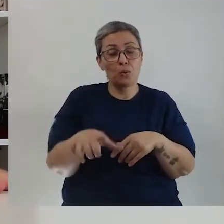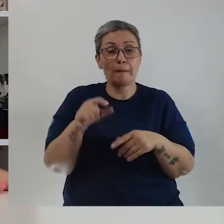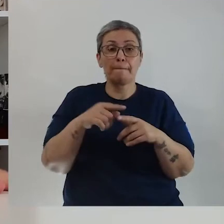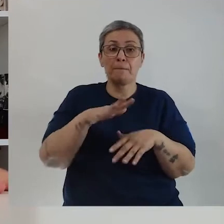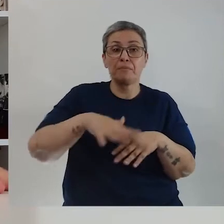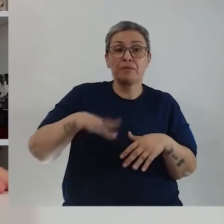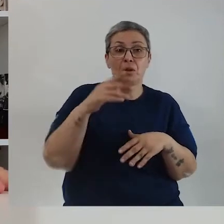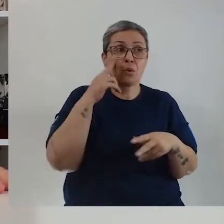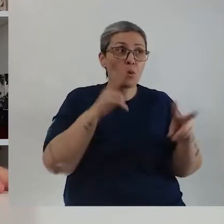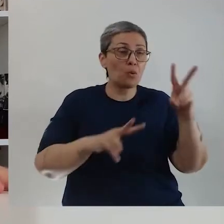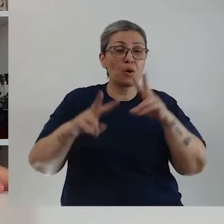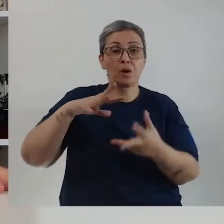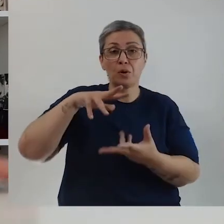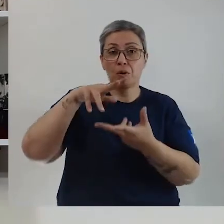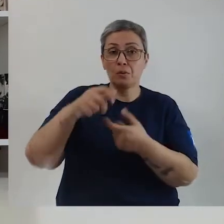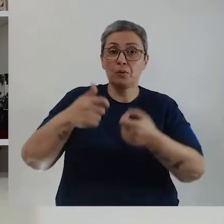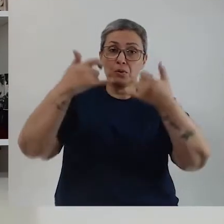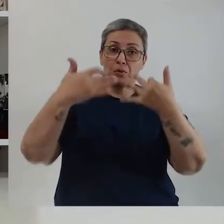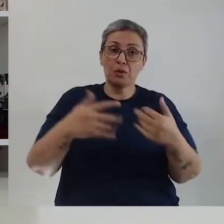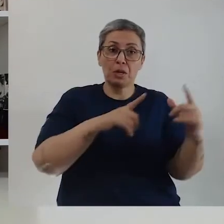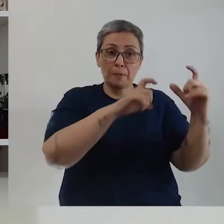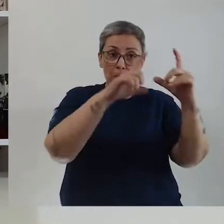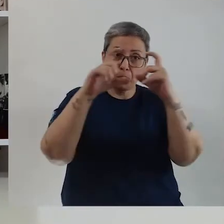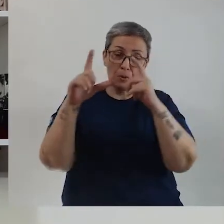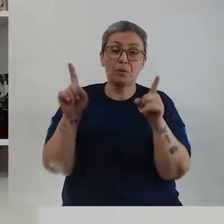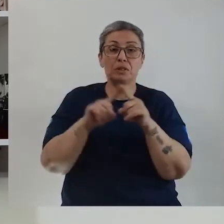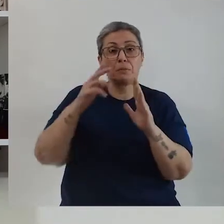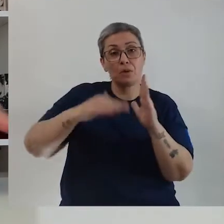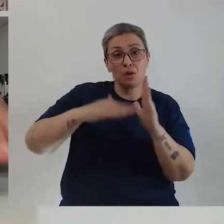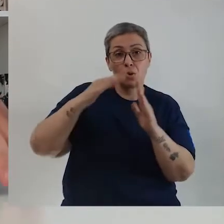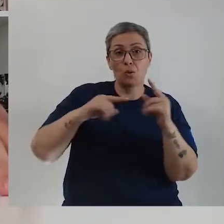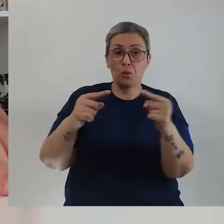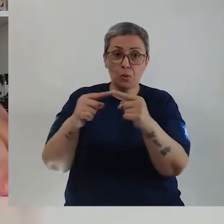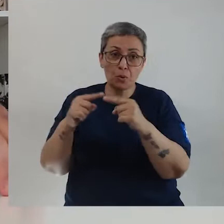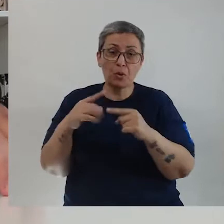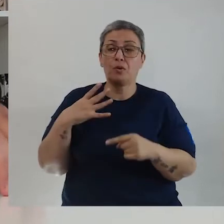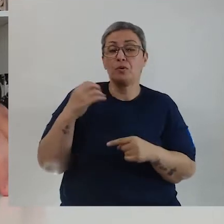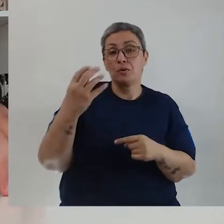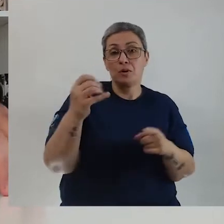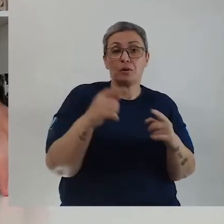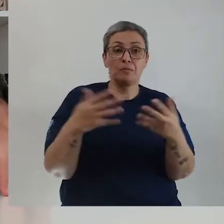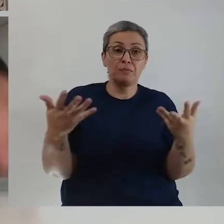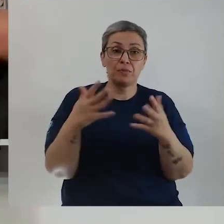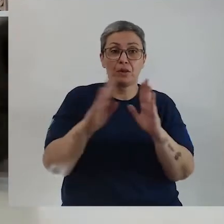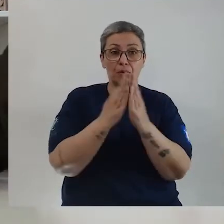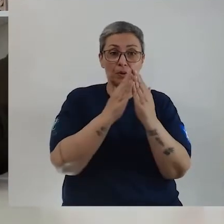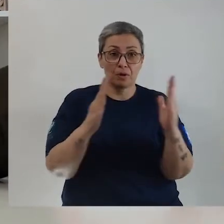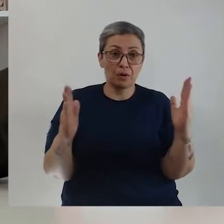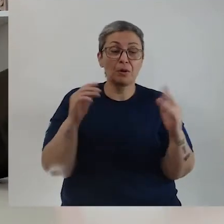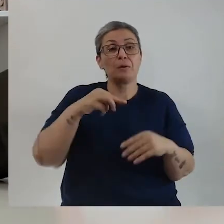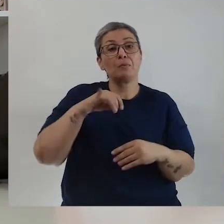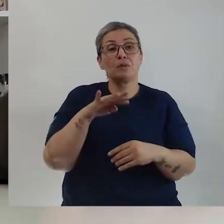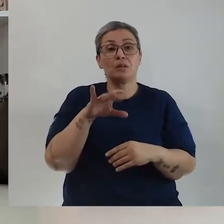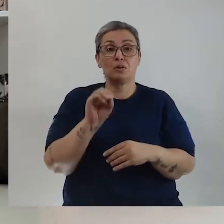do espaço, né? Meu Olhar pelo Mundo, que eu conto através de fotografias e pinturas relacionadas à viagem. E aqui da